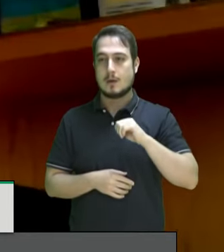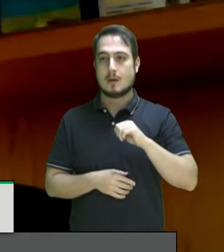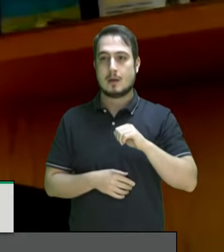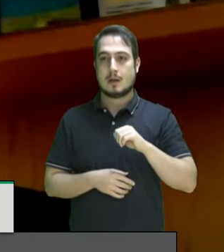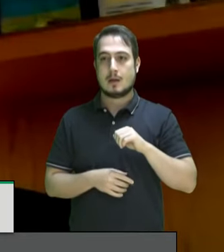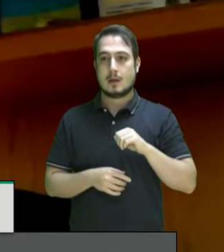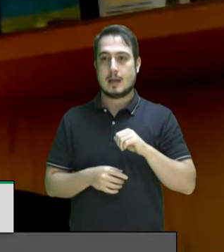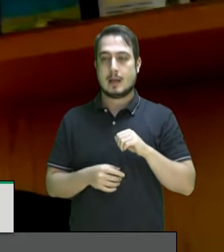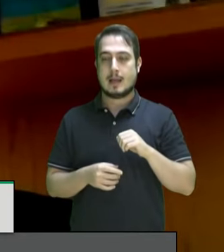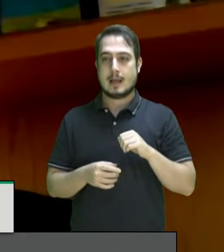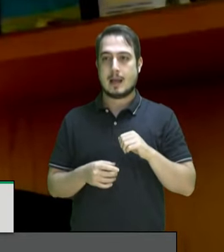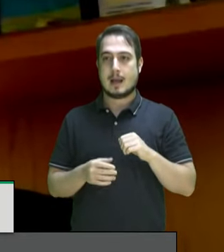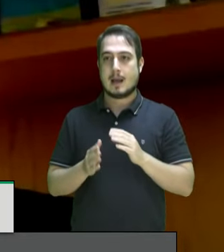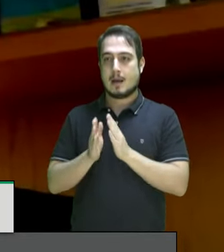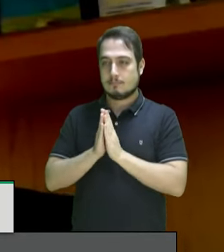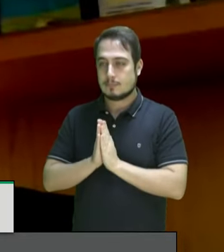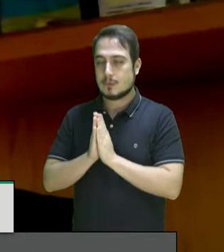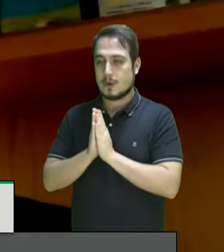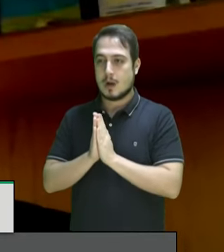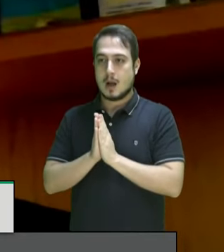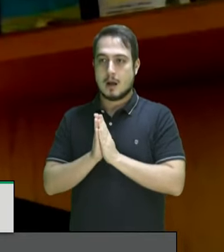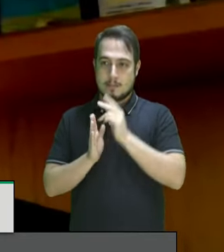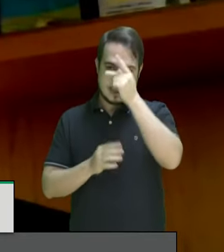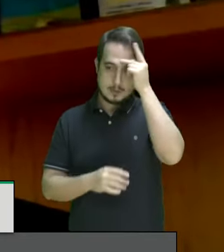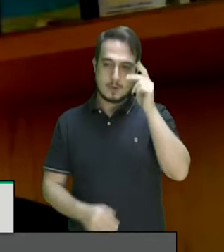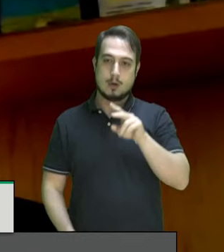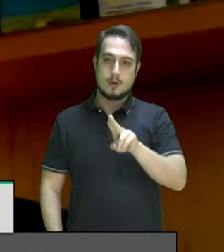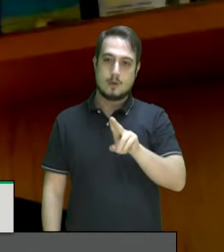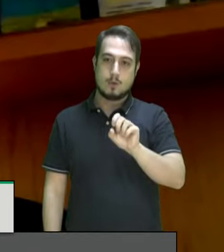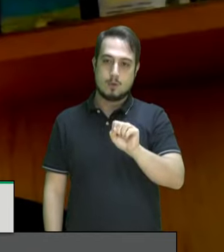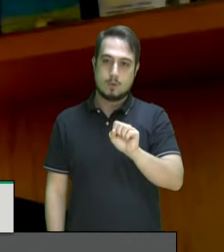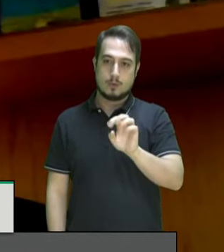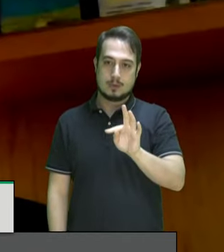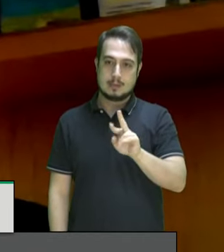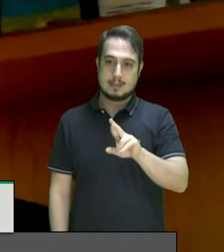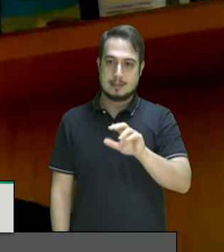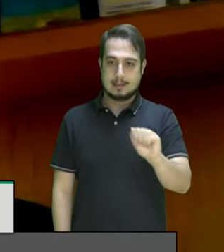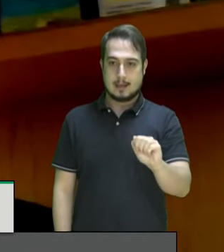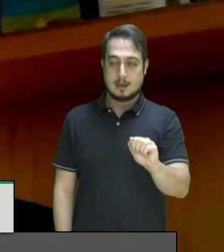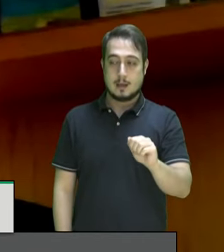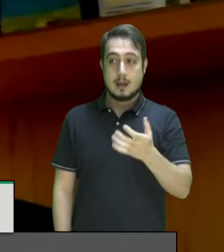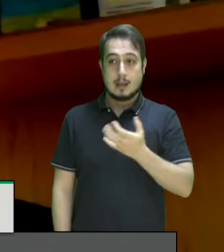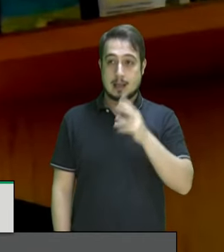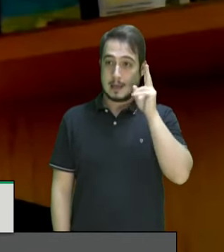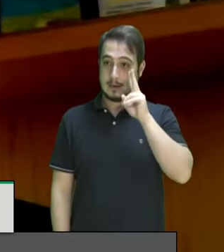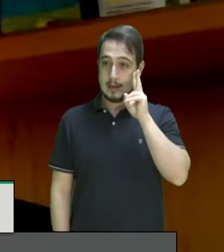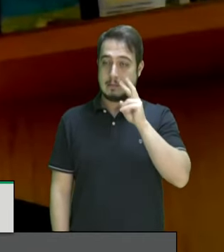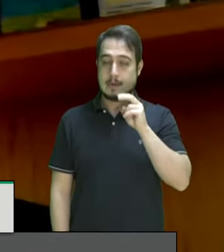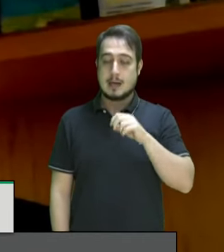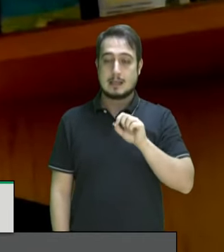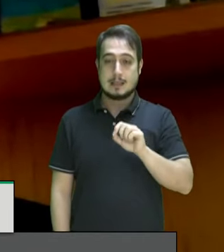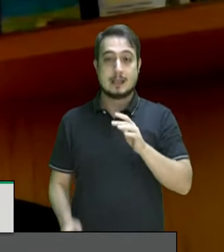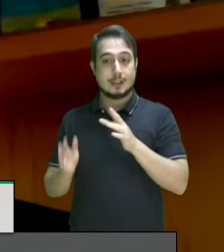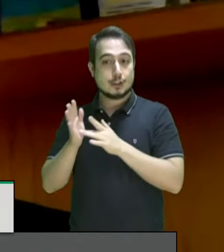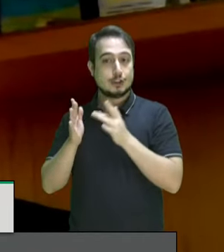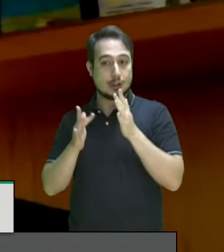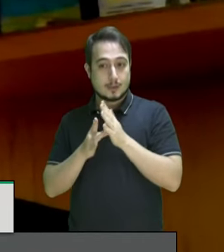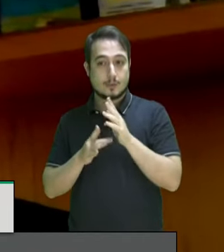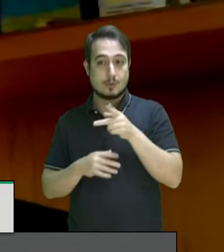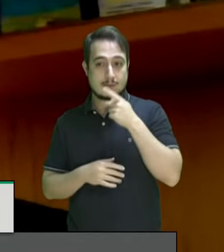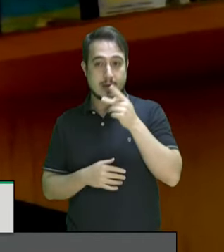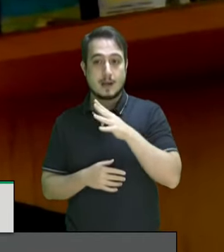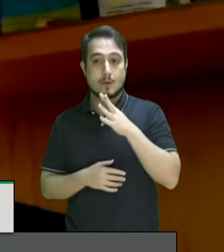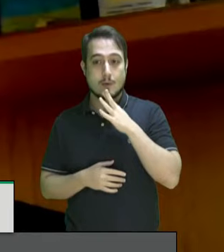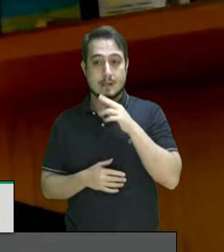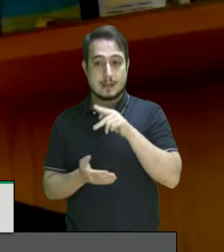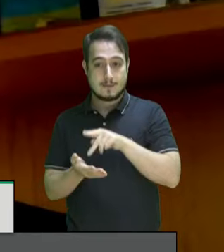torturador Ustra. E quero lembrar que o mesmo Jesus que disse conhecereis a